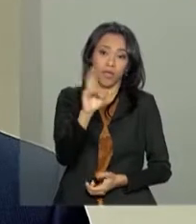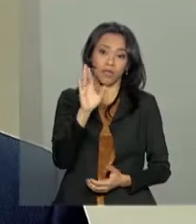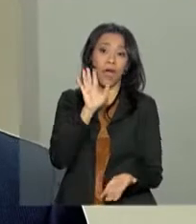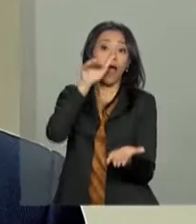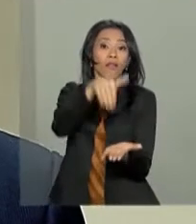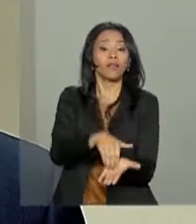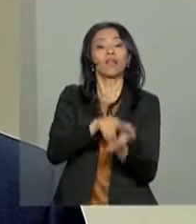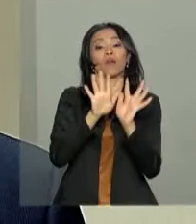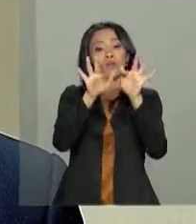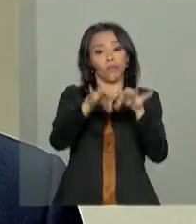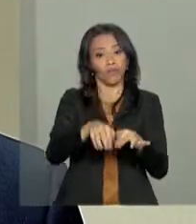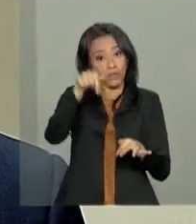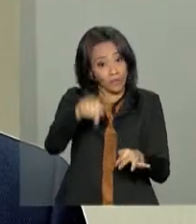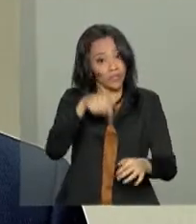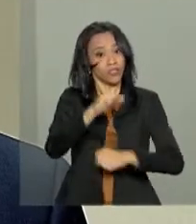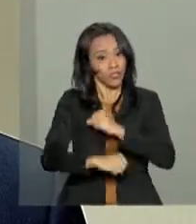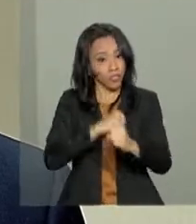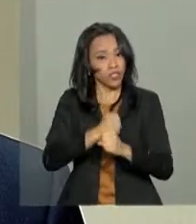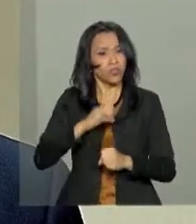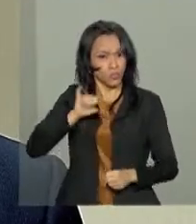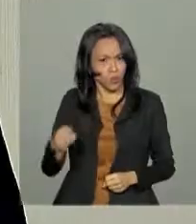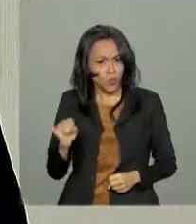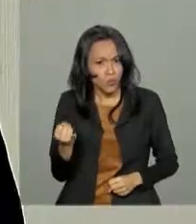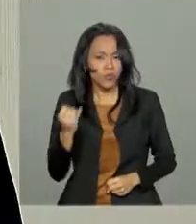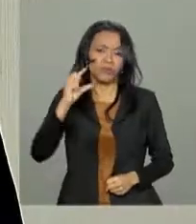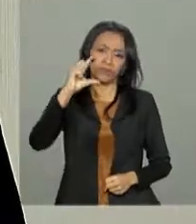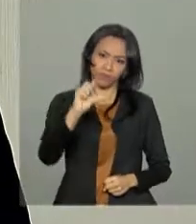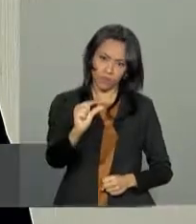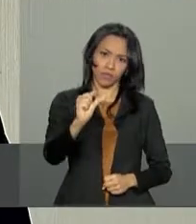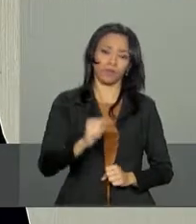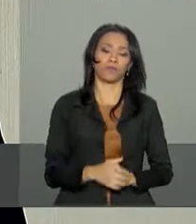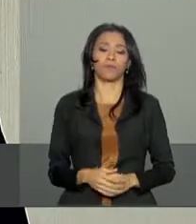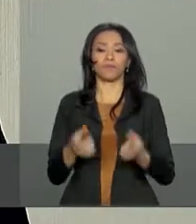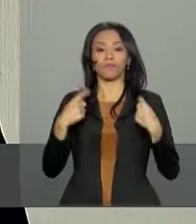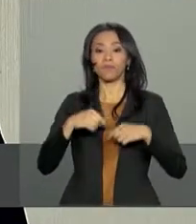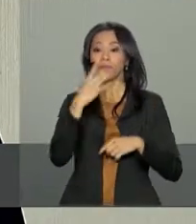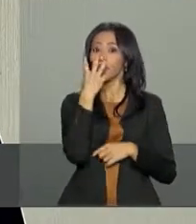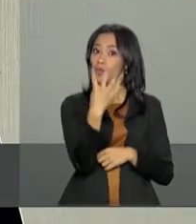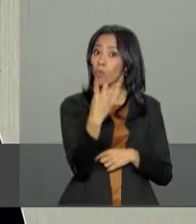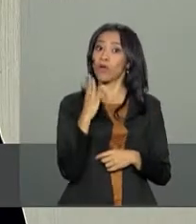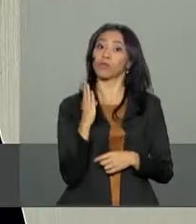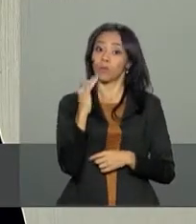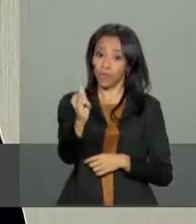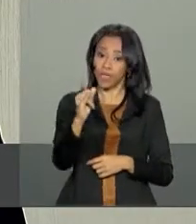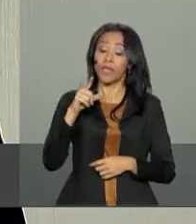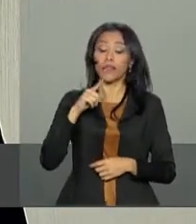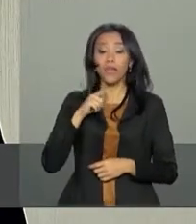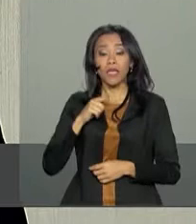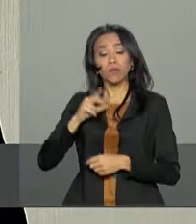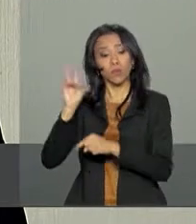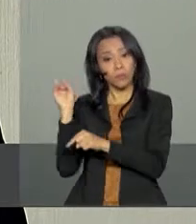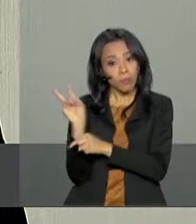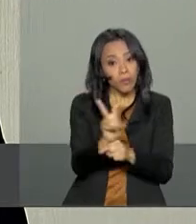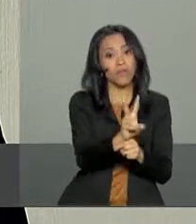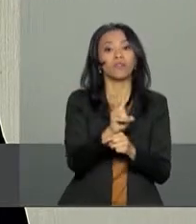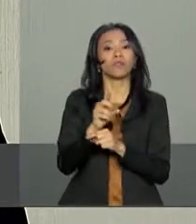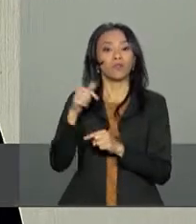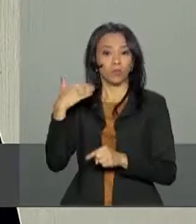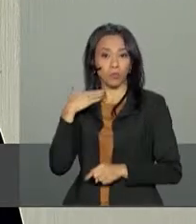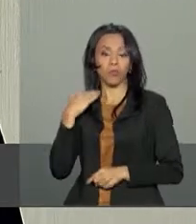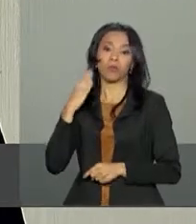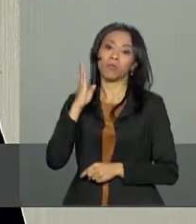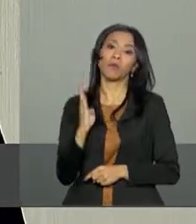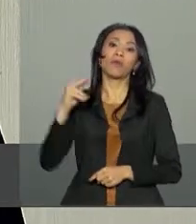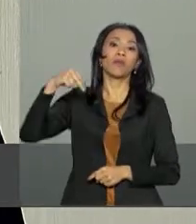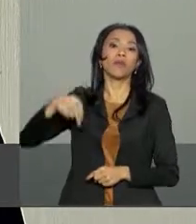até o final deste ano a juros mais baixos. São R$ bilhões através de uma linha chamada BNDES Pró-Segurança e